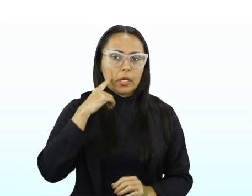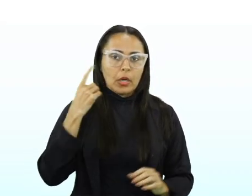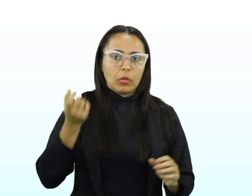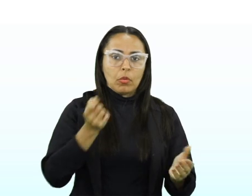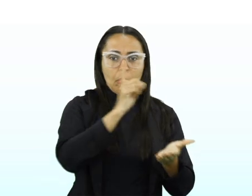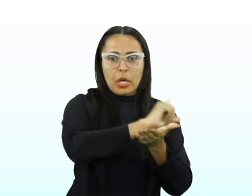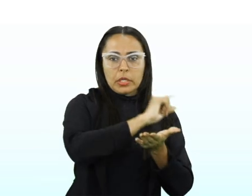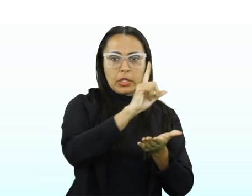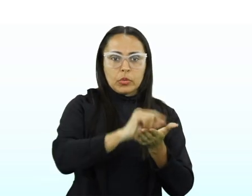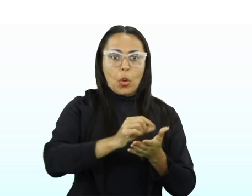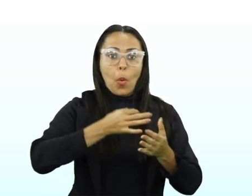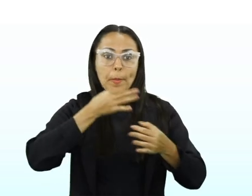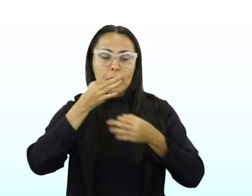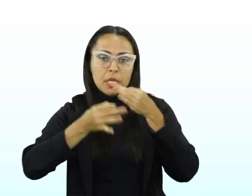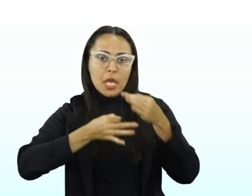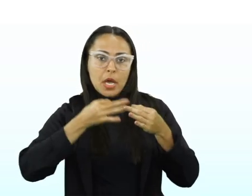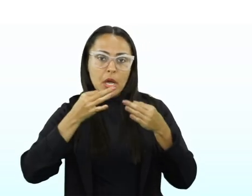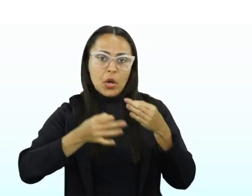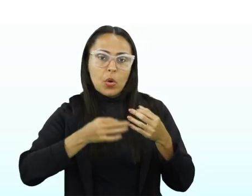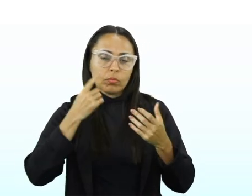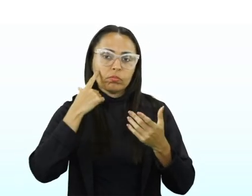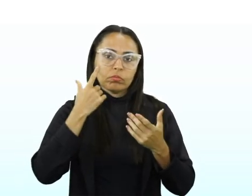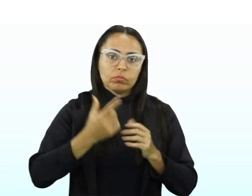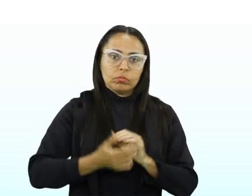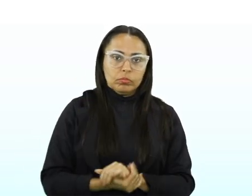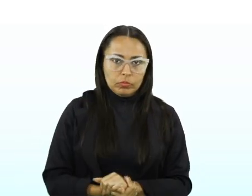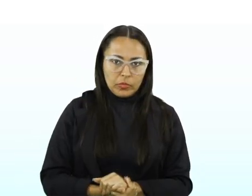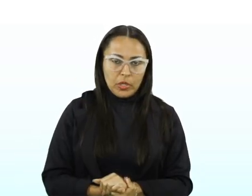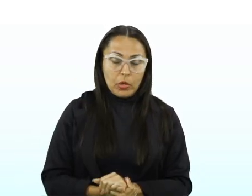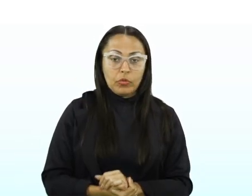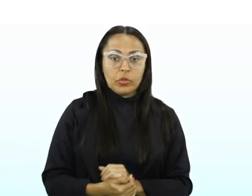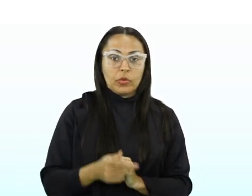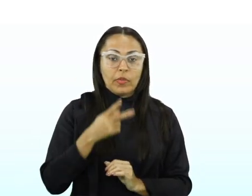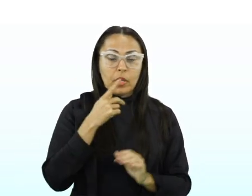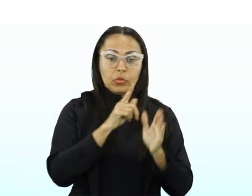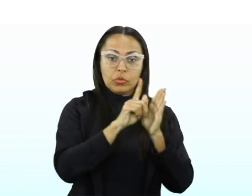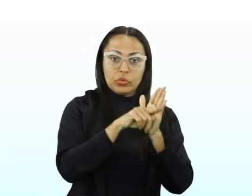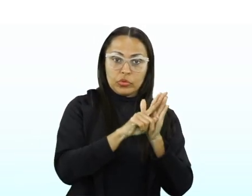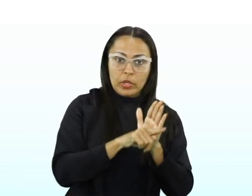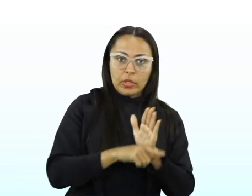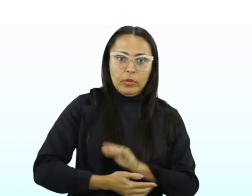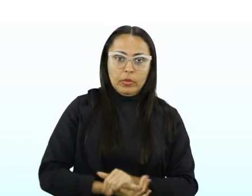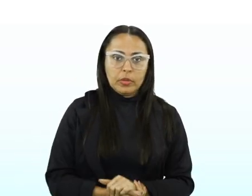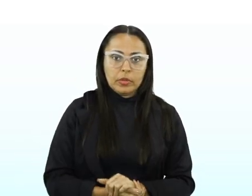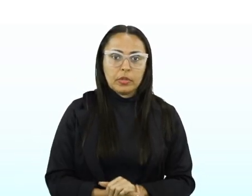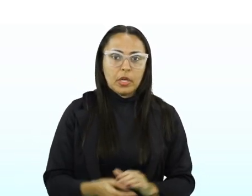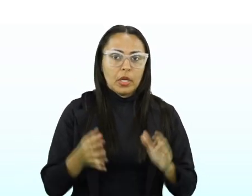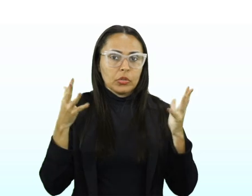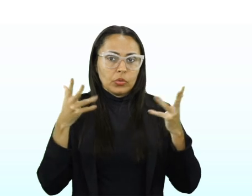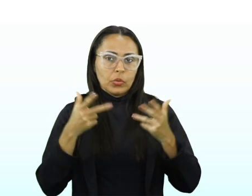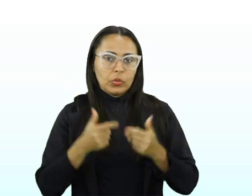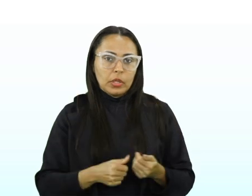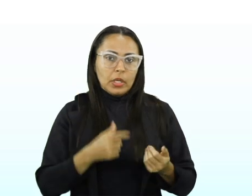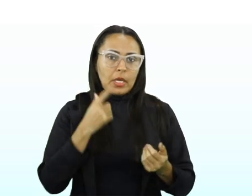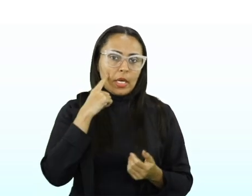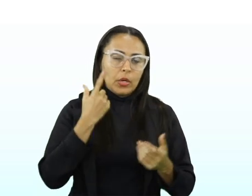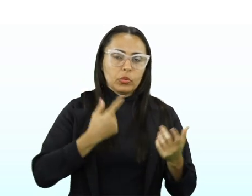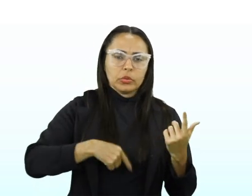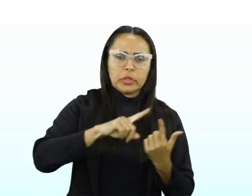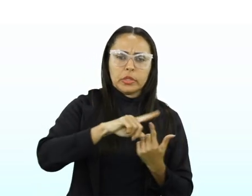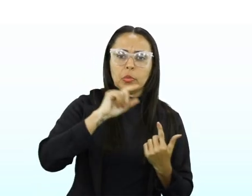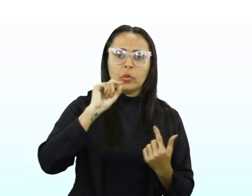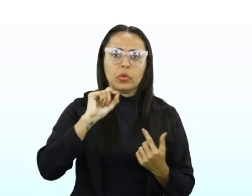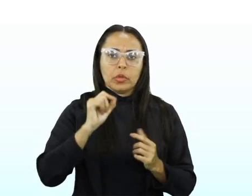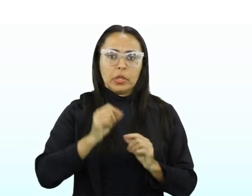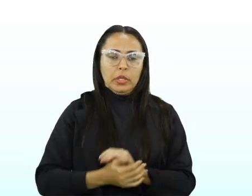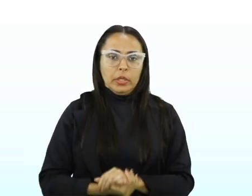O artigo de opinião, quando eu digo, olha, isso é um artigo de opinião. Então, eu estou falando do gênero. E todo artigo de opinião é do tipo o quê?